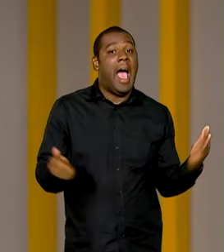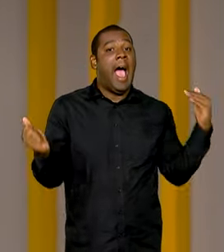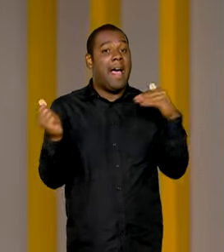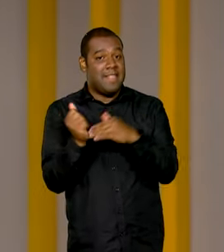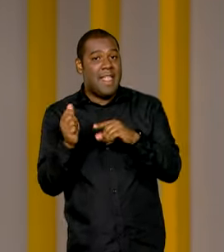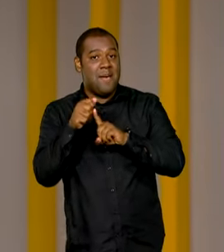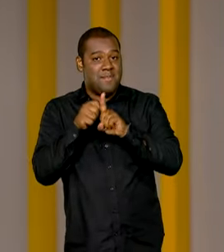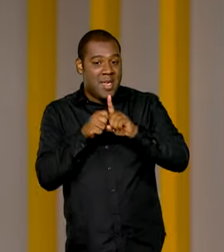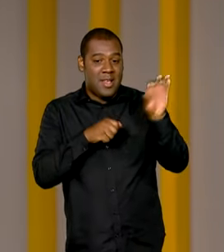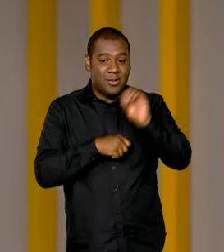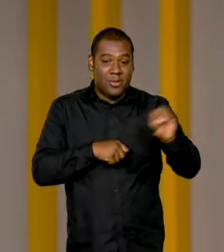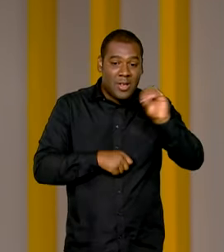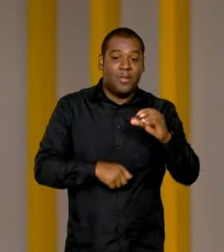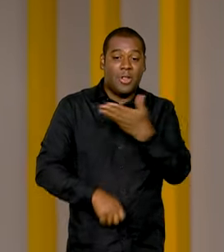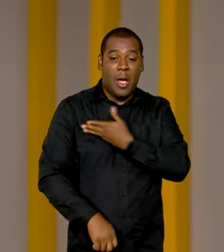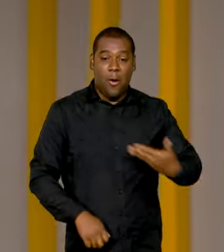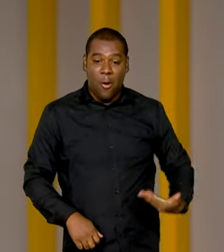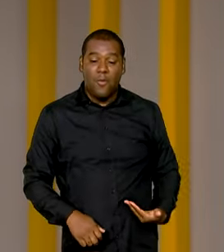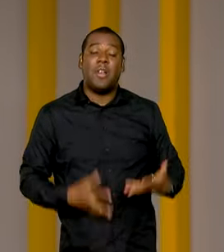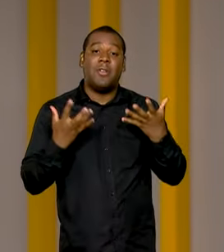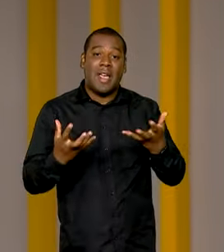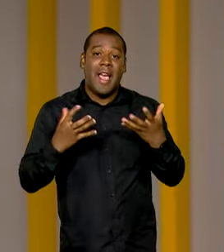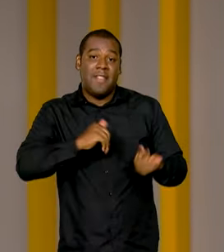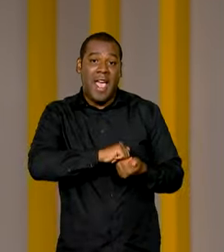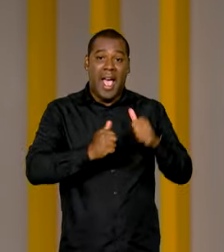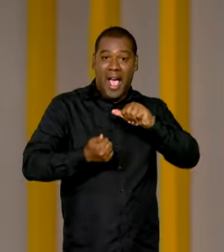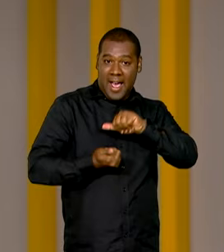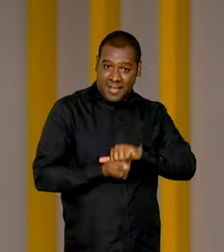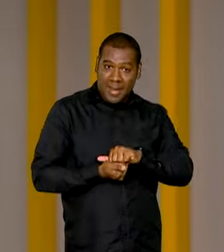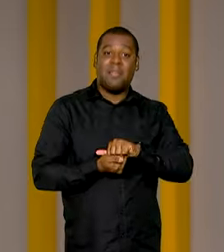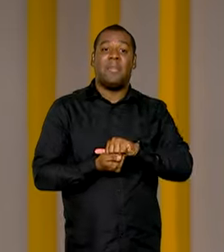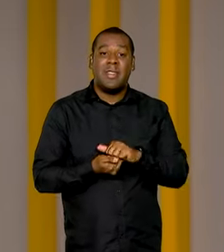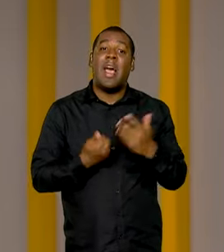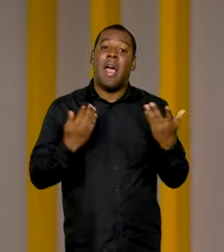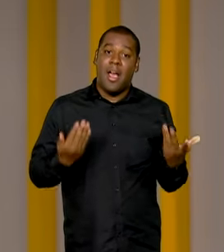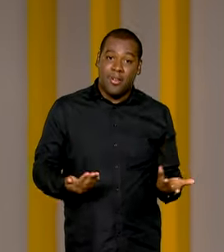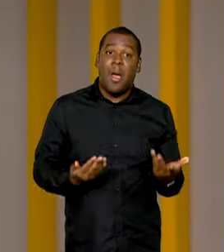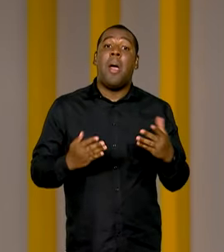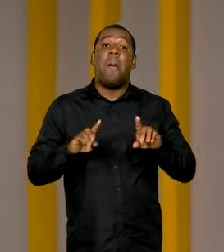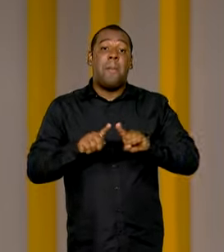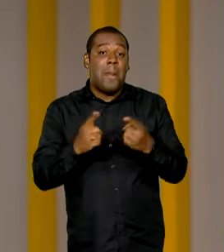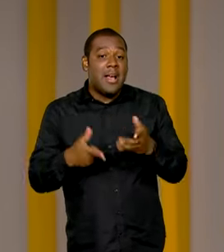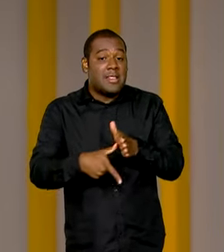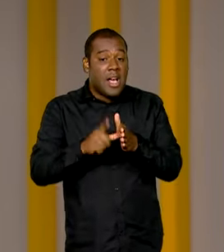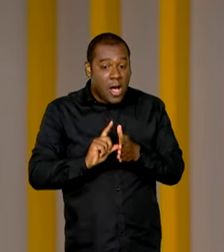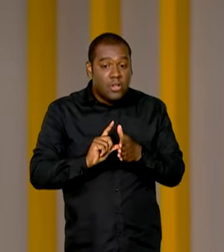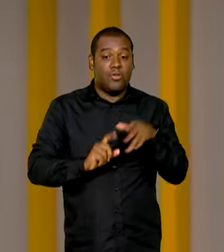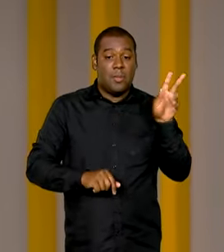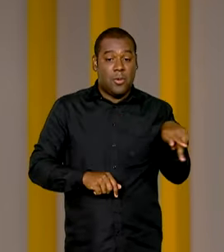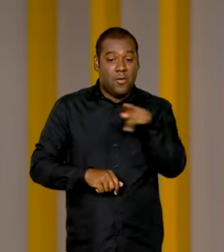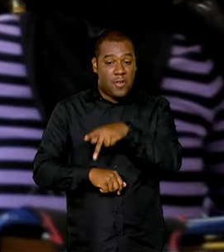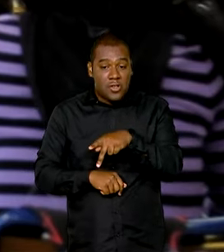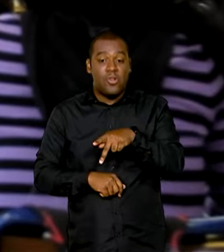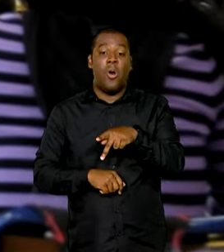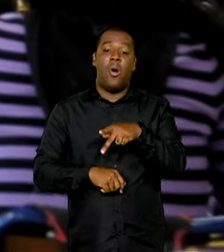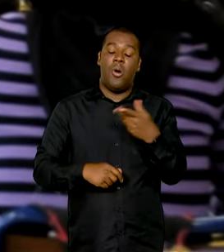governo quer aperfeiçoar o serviço online com sugestões de professores, técnicos e usuários.